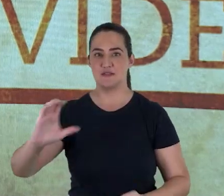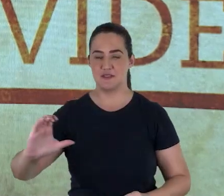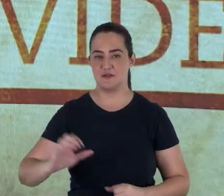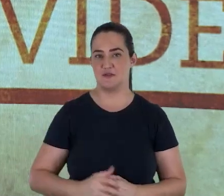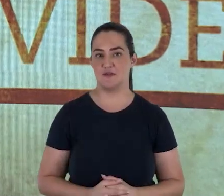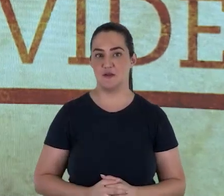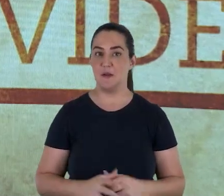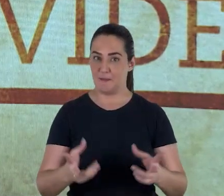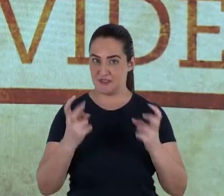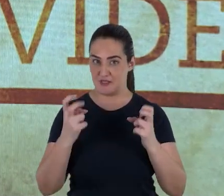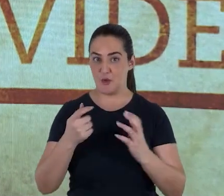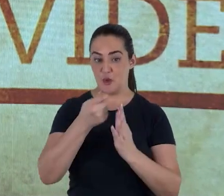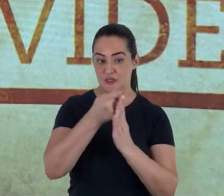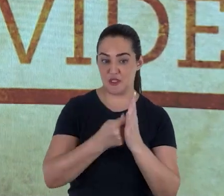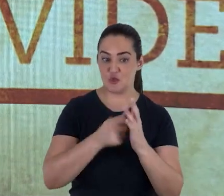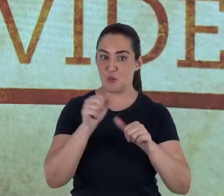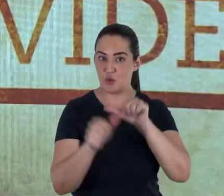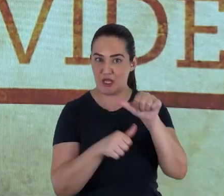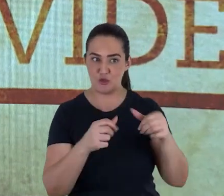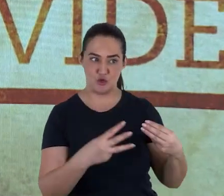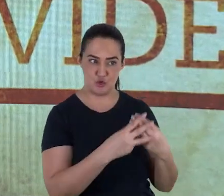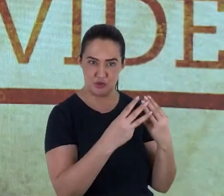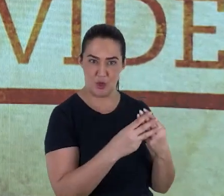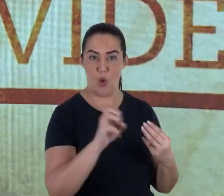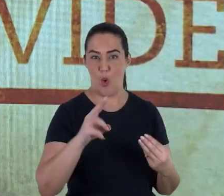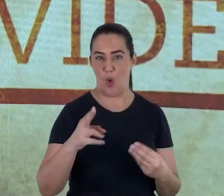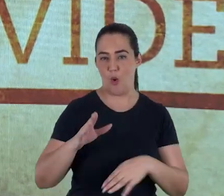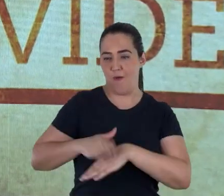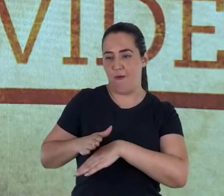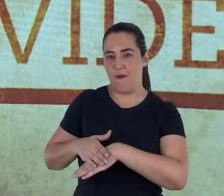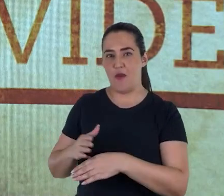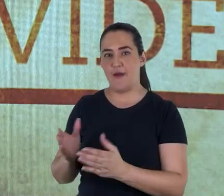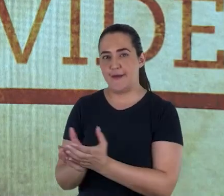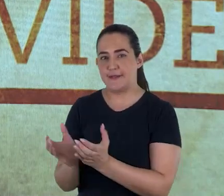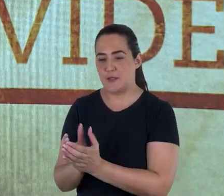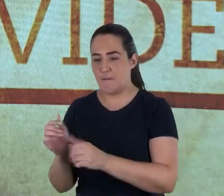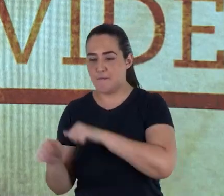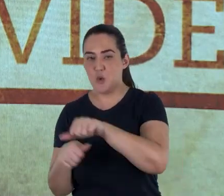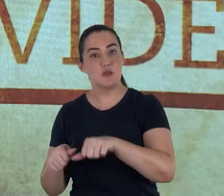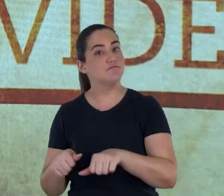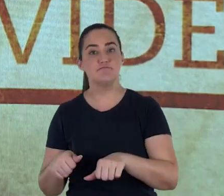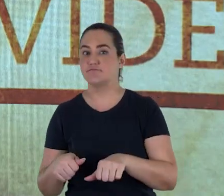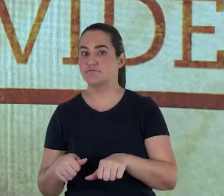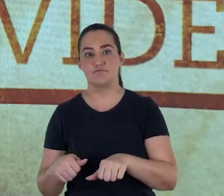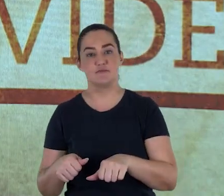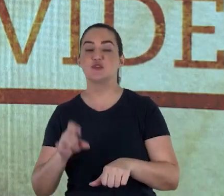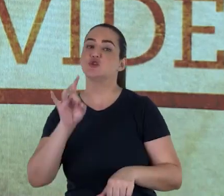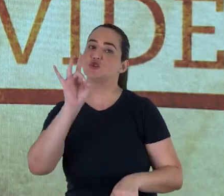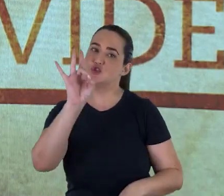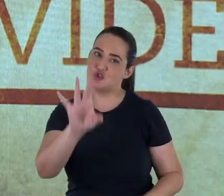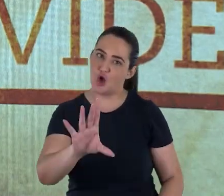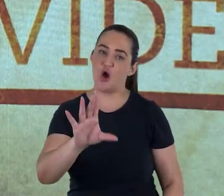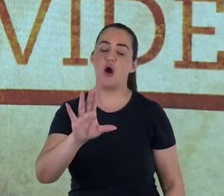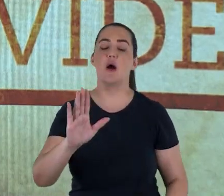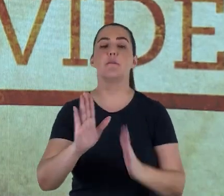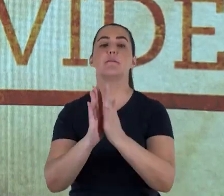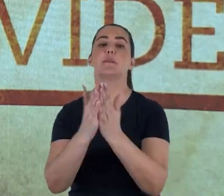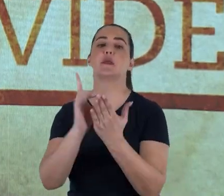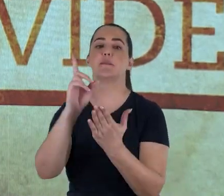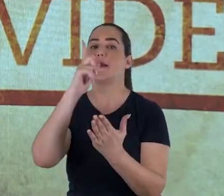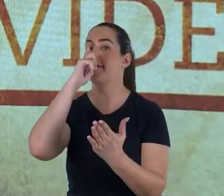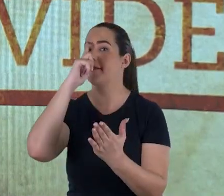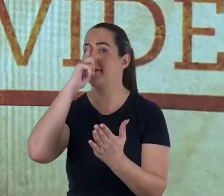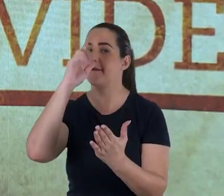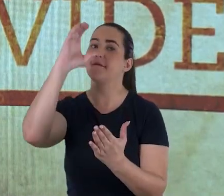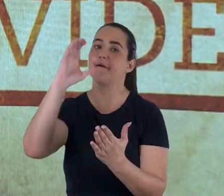texto não foi alterado por copistas judeus ou cristãos. Houve, claro, o acréscimo de dois capítulos na Bíblia grega, como eu já